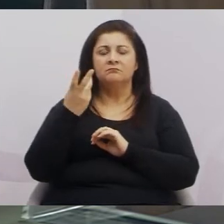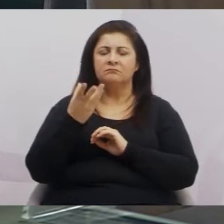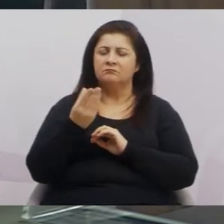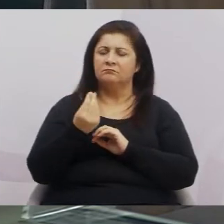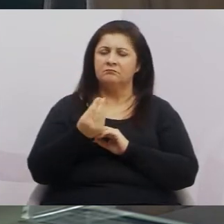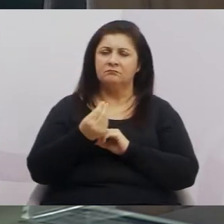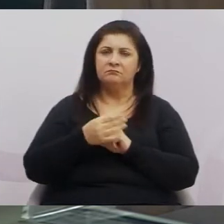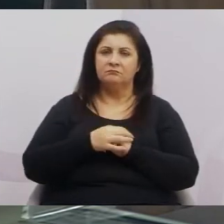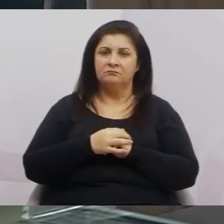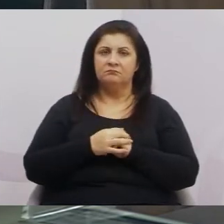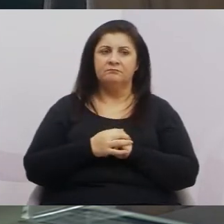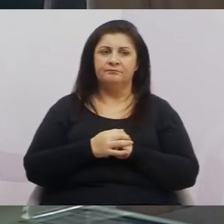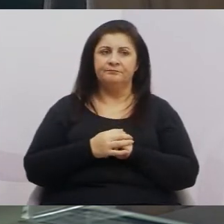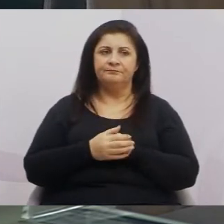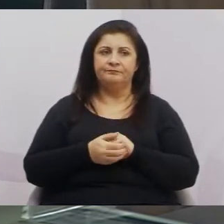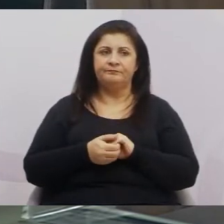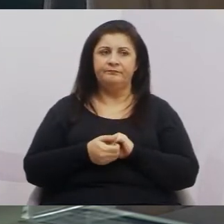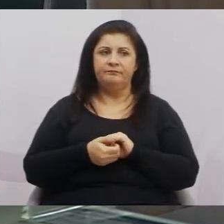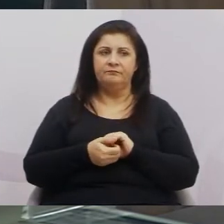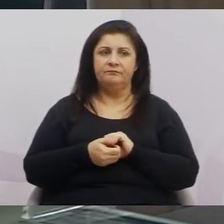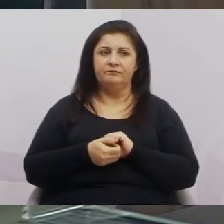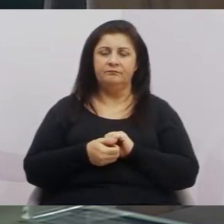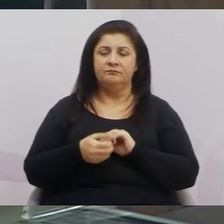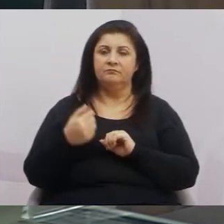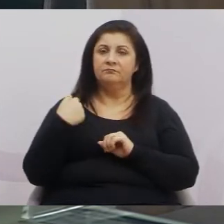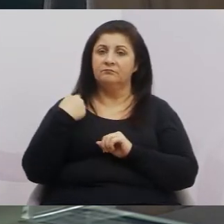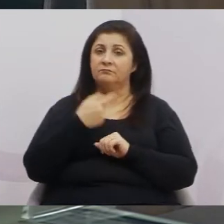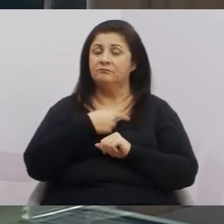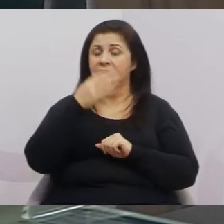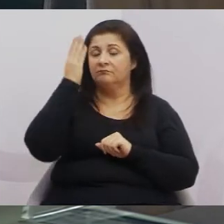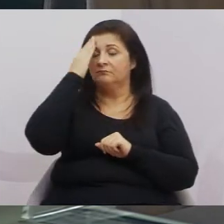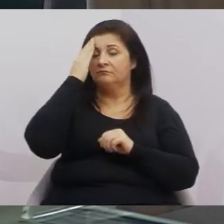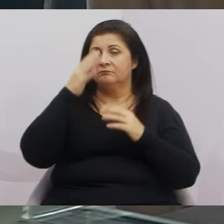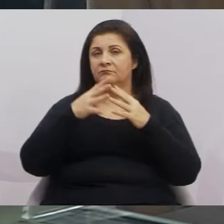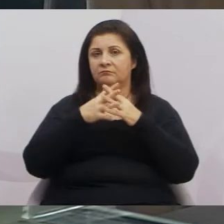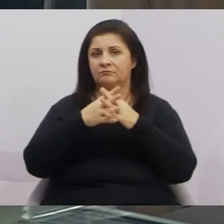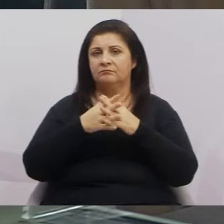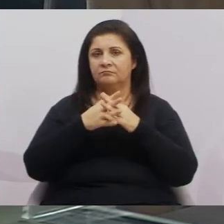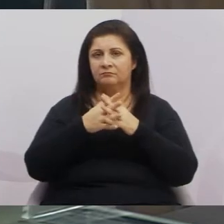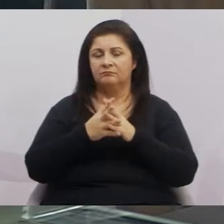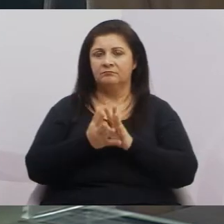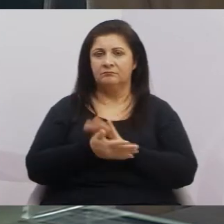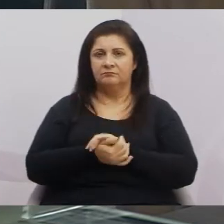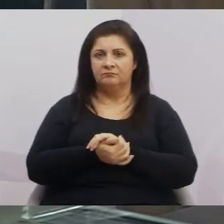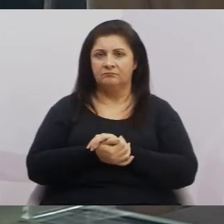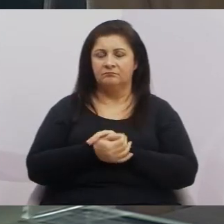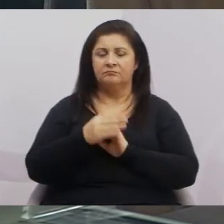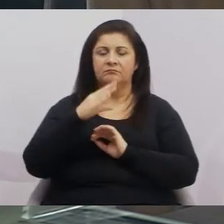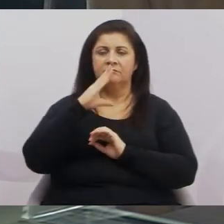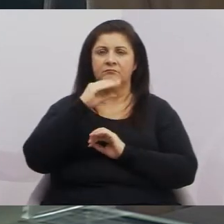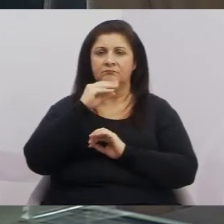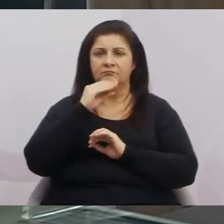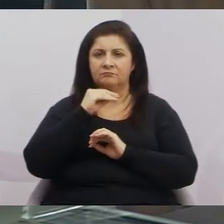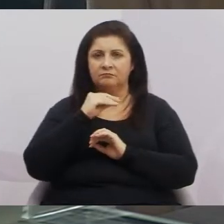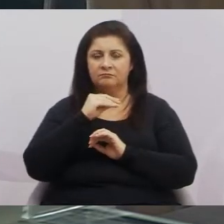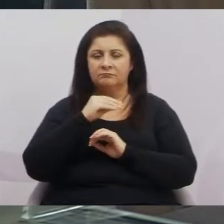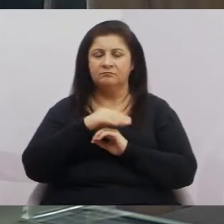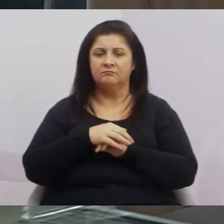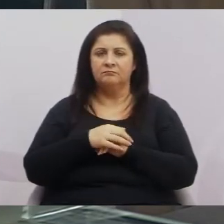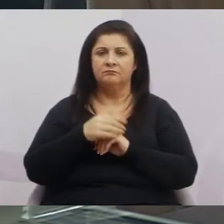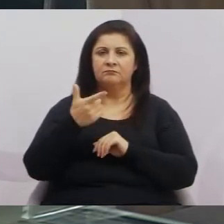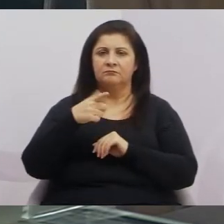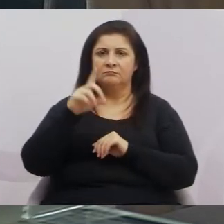vezes, tá? e a gente sabe a dificuldade dificuldade que é, tanto para os funcionários que no outro dia